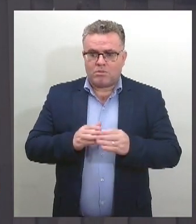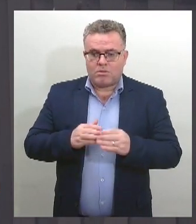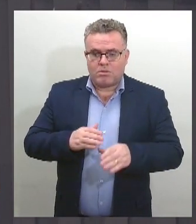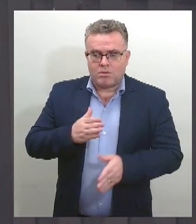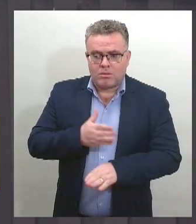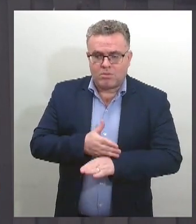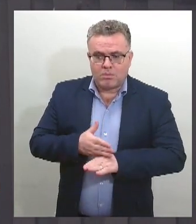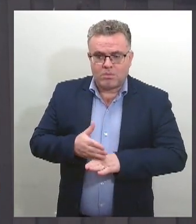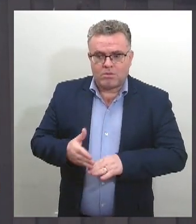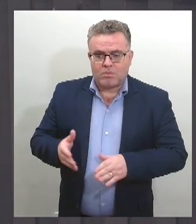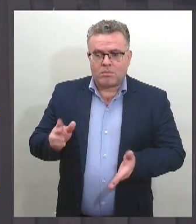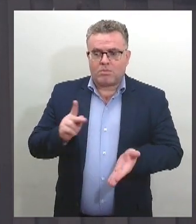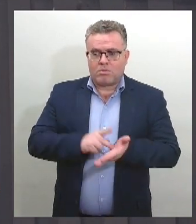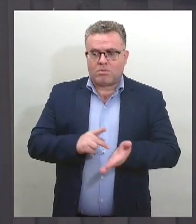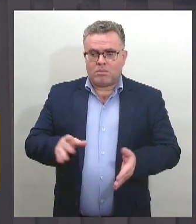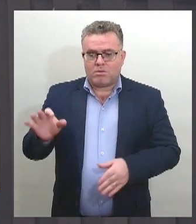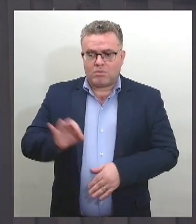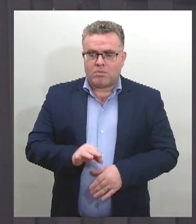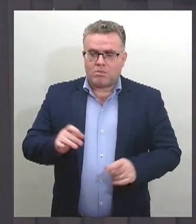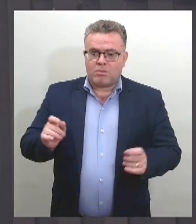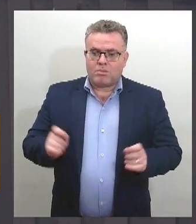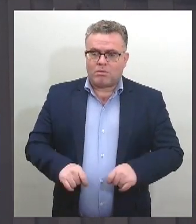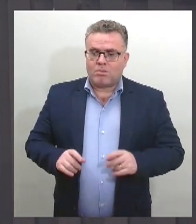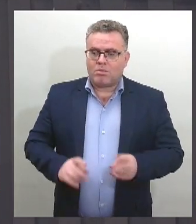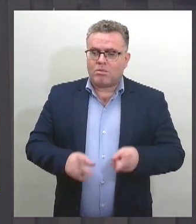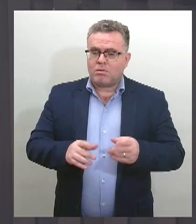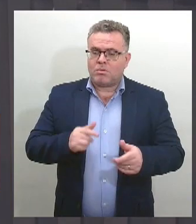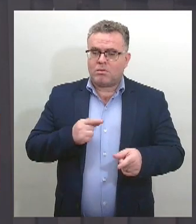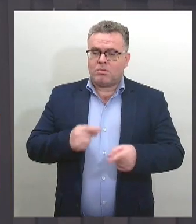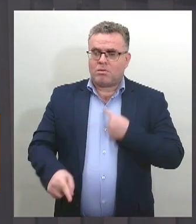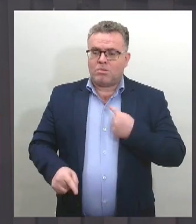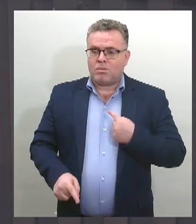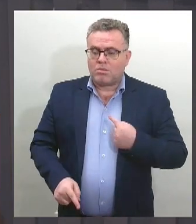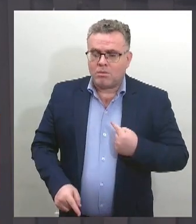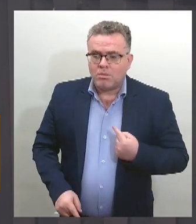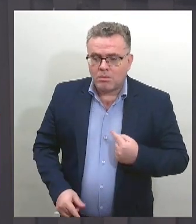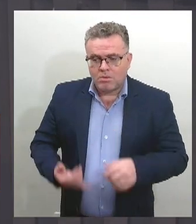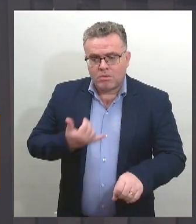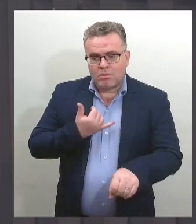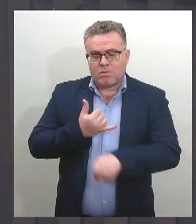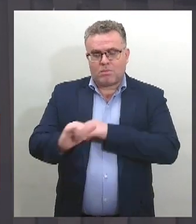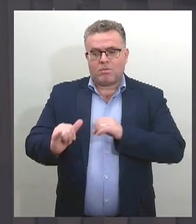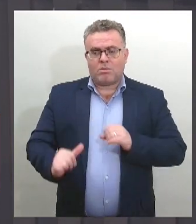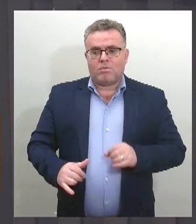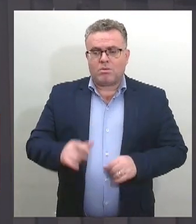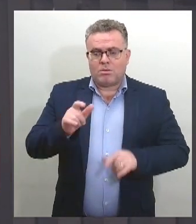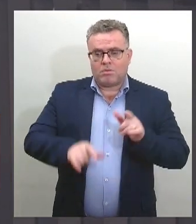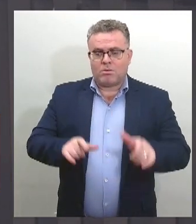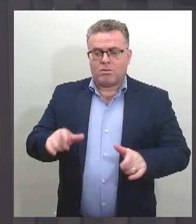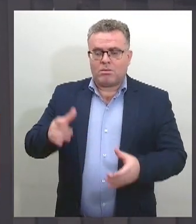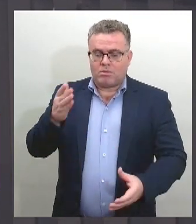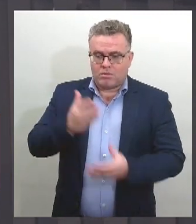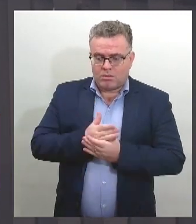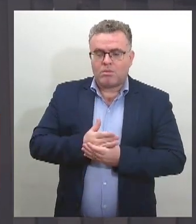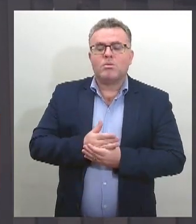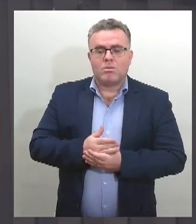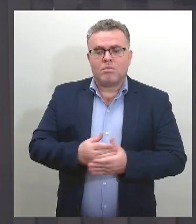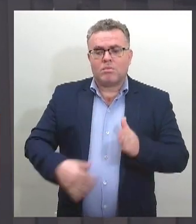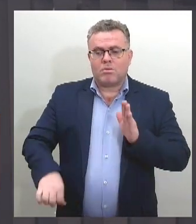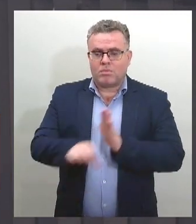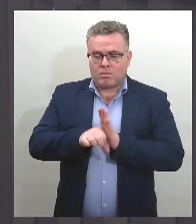cotas. Isso não é a correção, isso é uma fraude. Muitas pessoas, inclusive, estão respondendo por crimes de falsidade ideológica hoje.